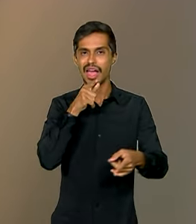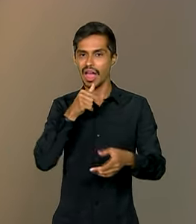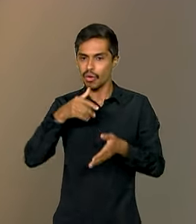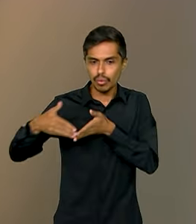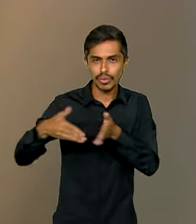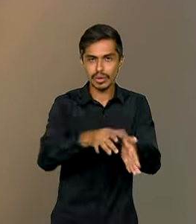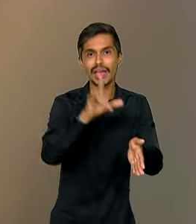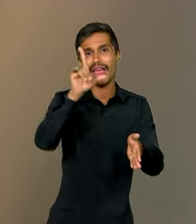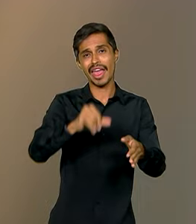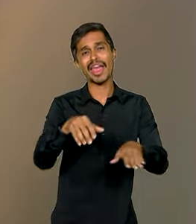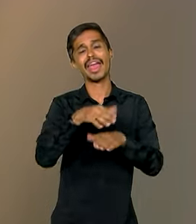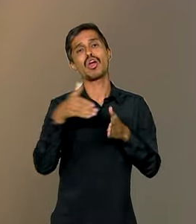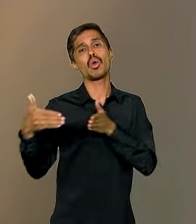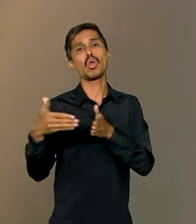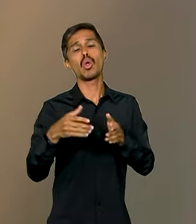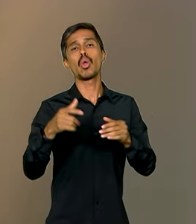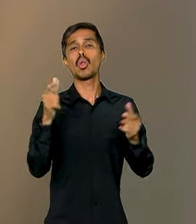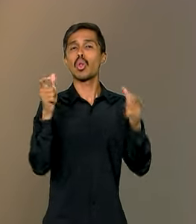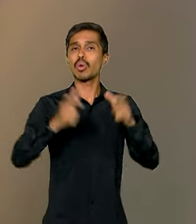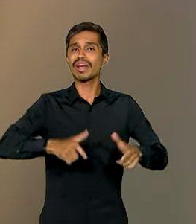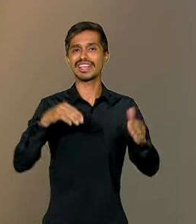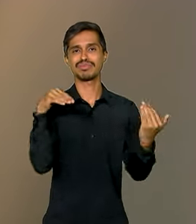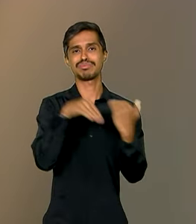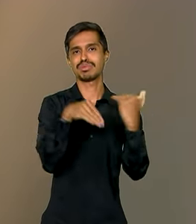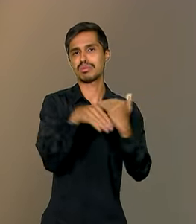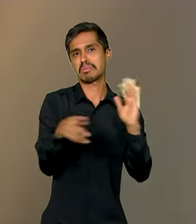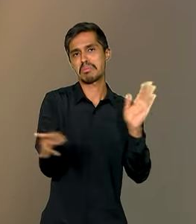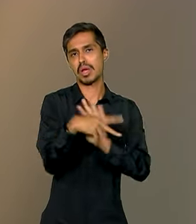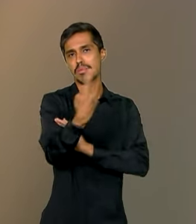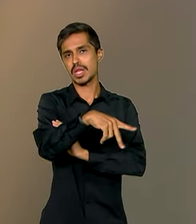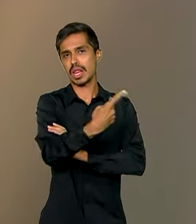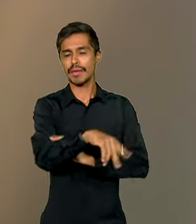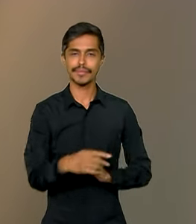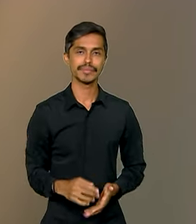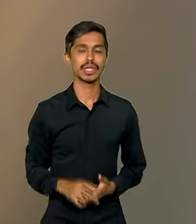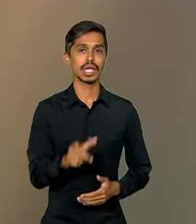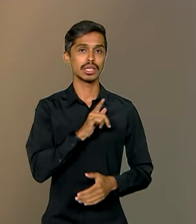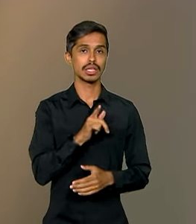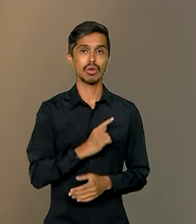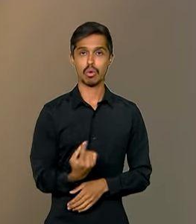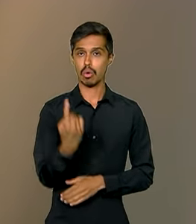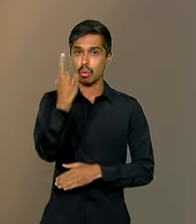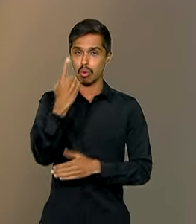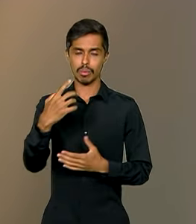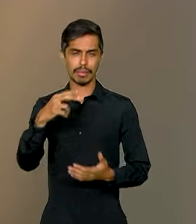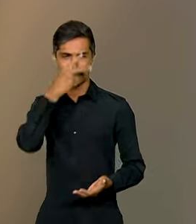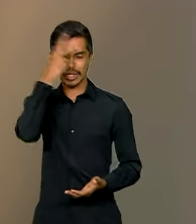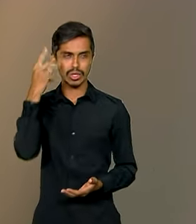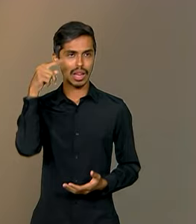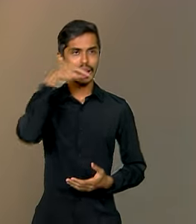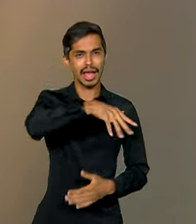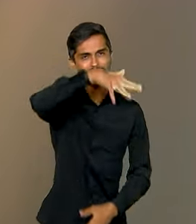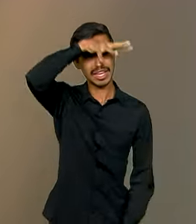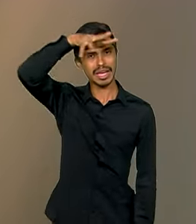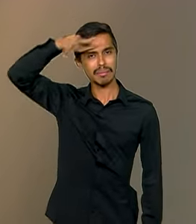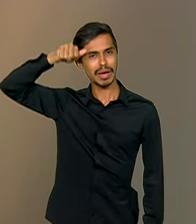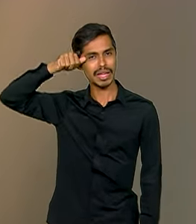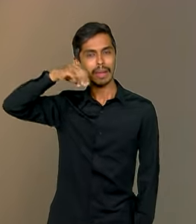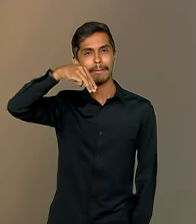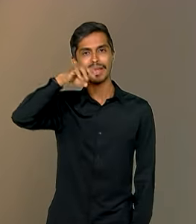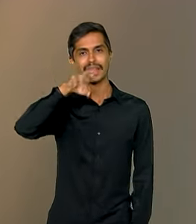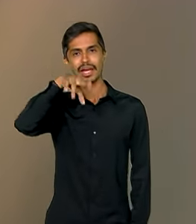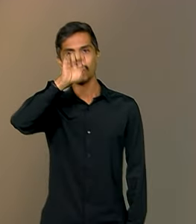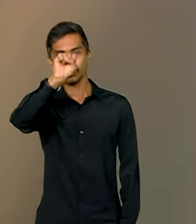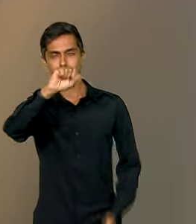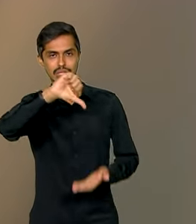Amazônia. Então, 6 bases fluviais. Nós teremos um comando da Força Nacional em Manaus, um comando para a